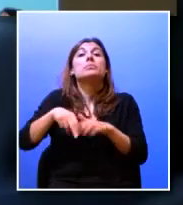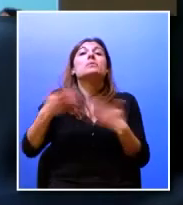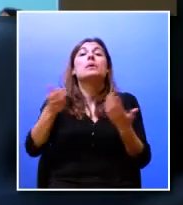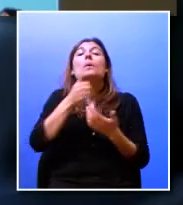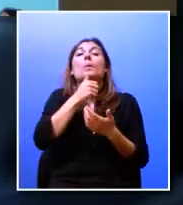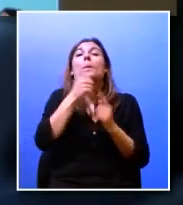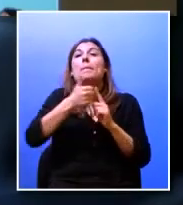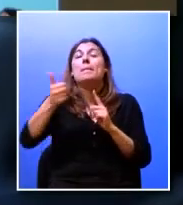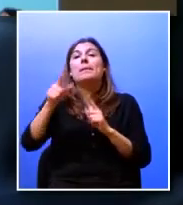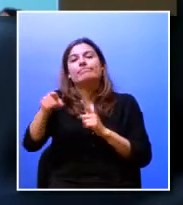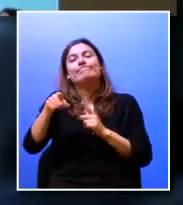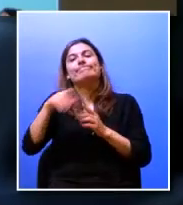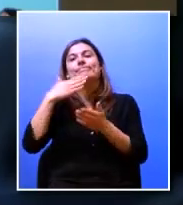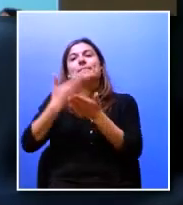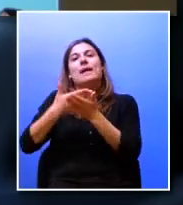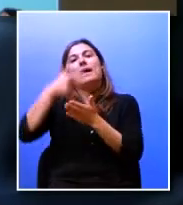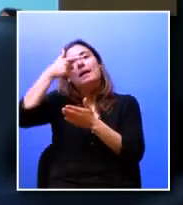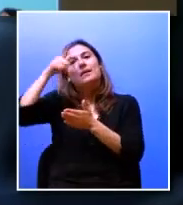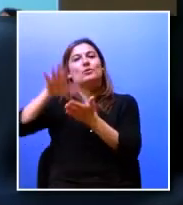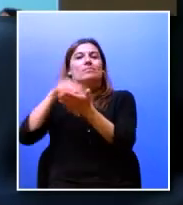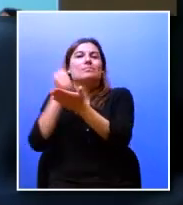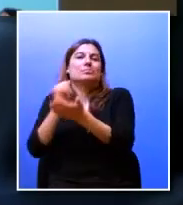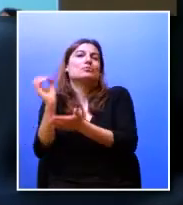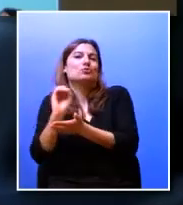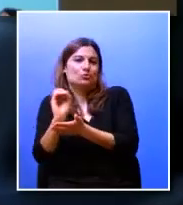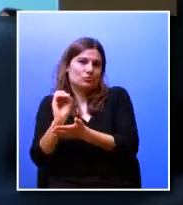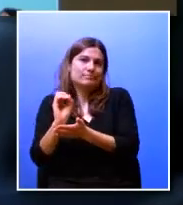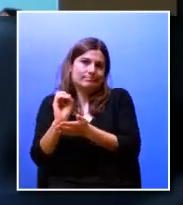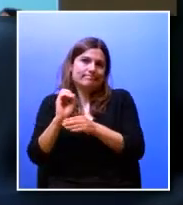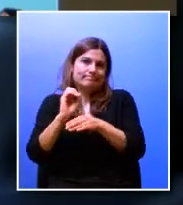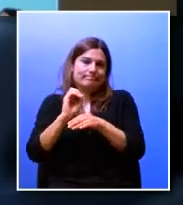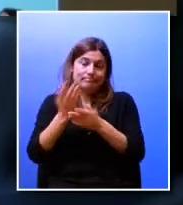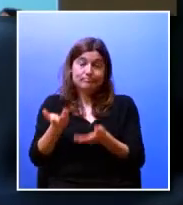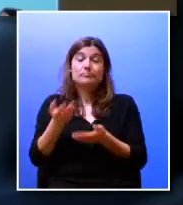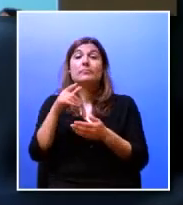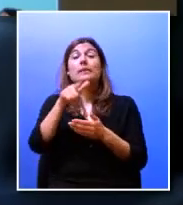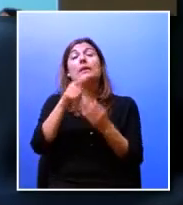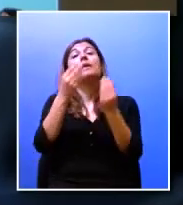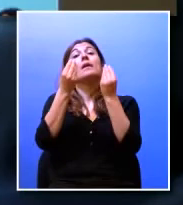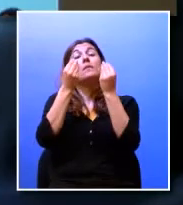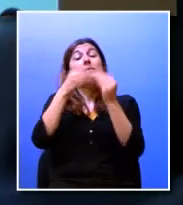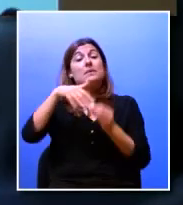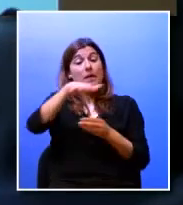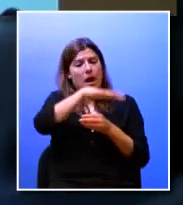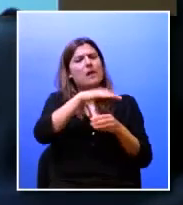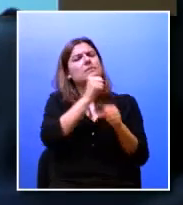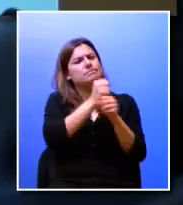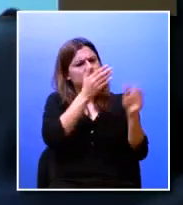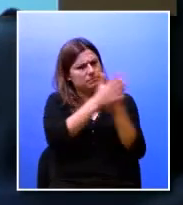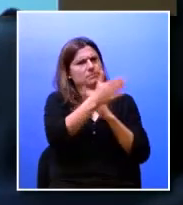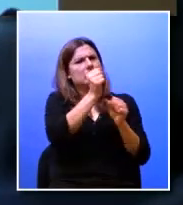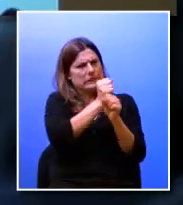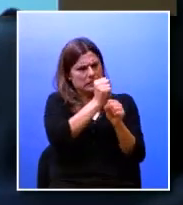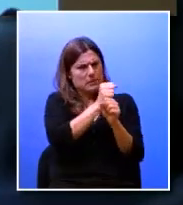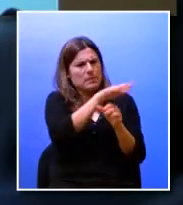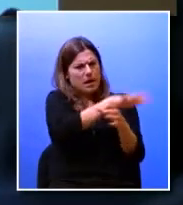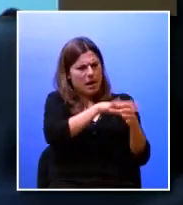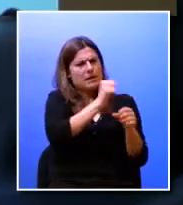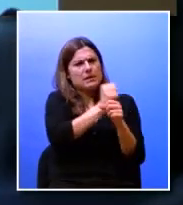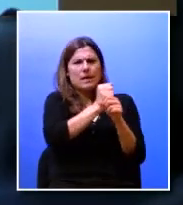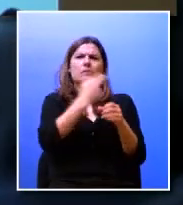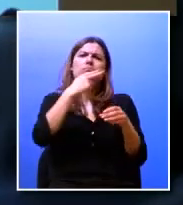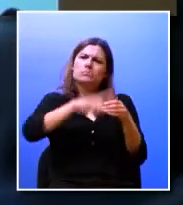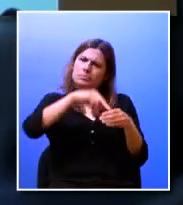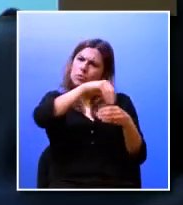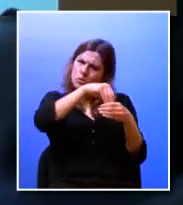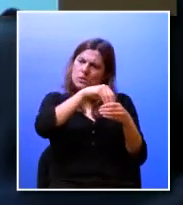concluíram os seus percursos profissionais portanto esta formação no mercado de trabalho é algo que nós valorizamos